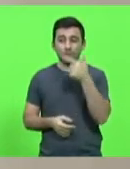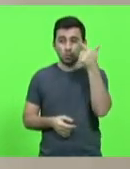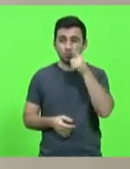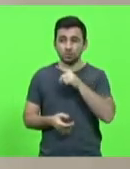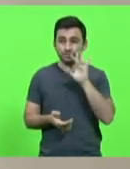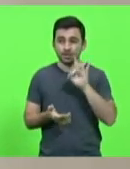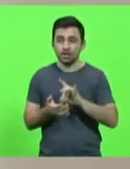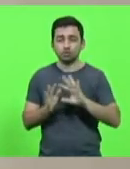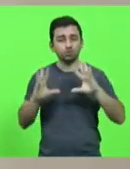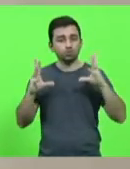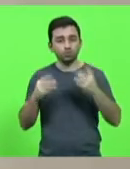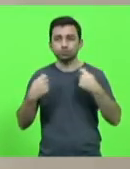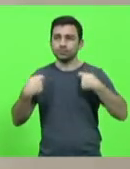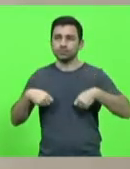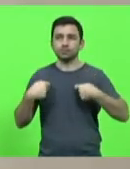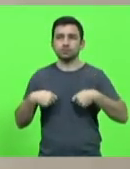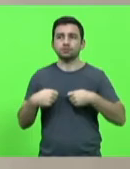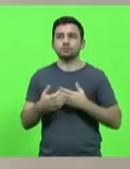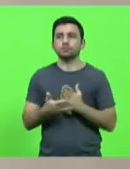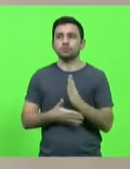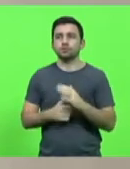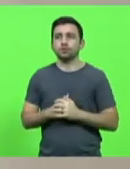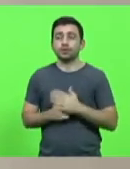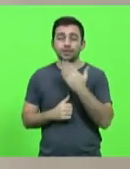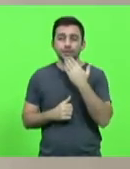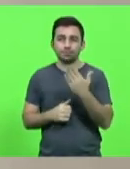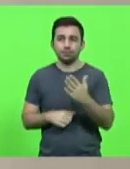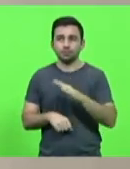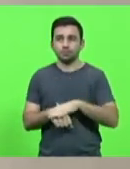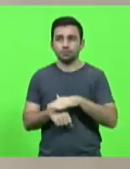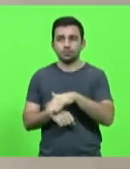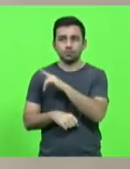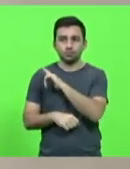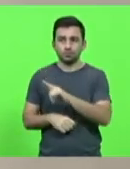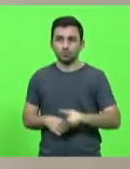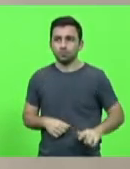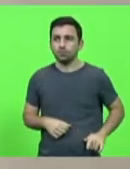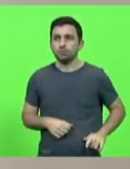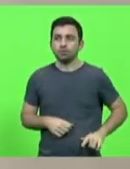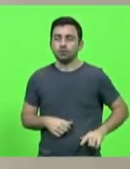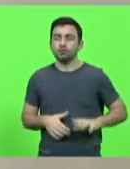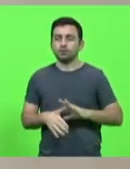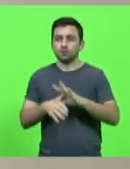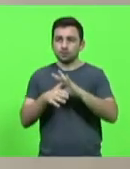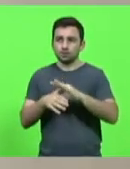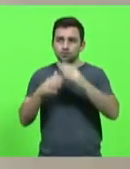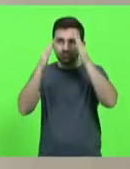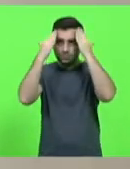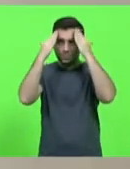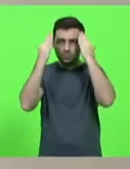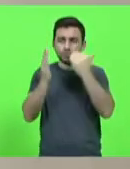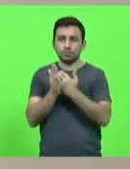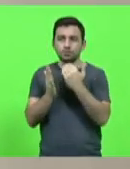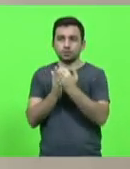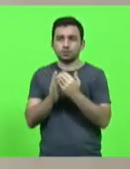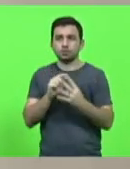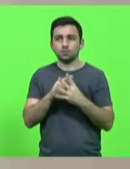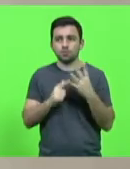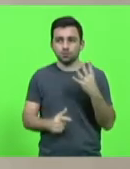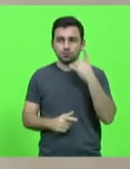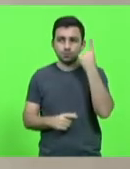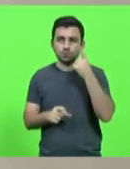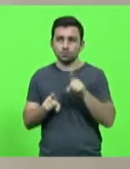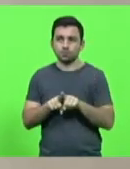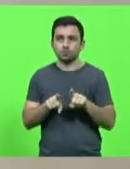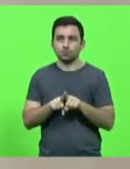que todas sejam aprovadas. O requerimento vem assinado pelo líder de governo, deputado José Milton Schaeffer, e mais quatro senhores deputados.